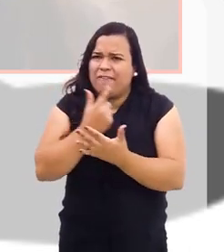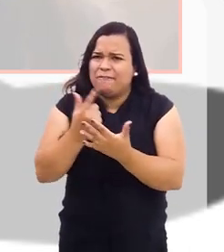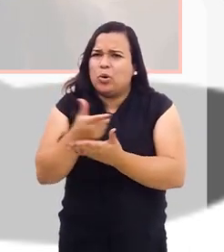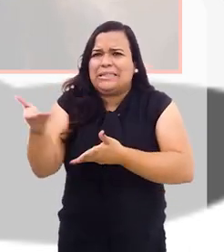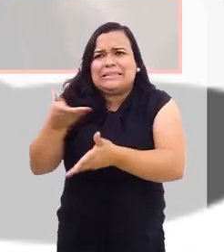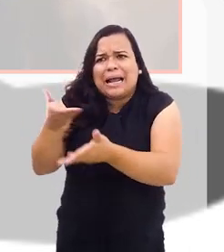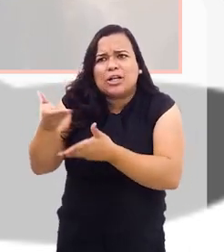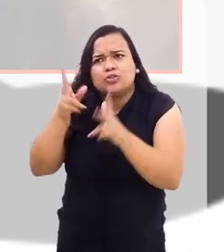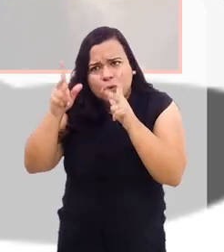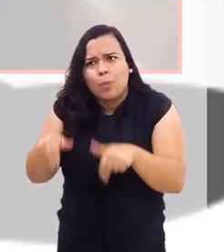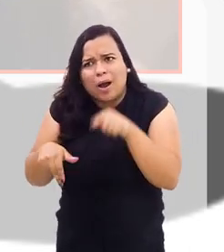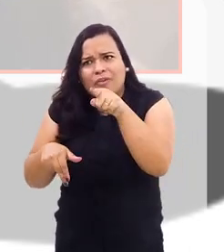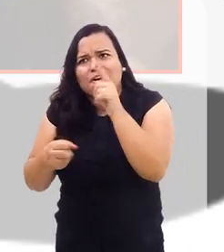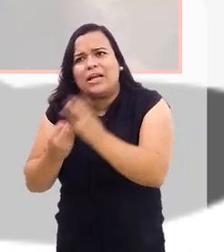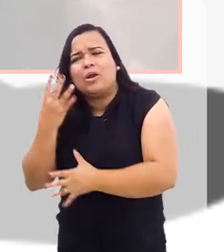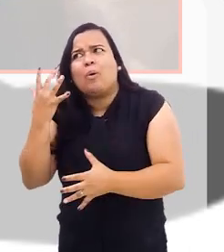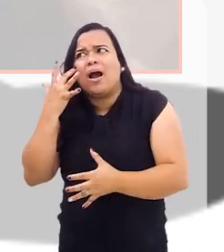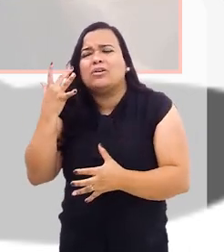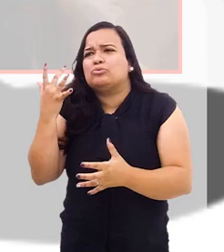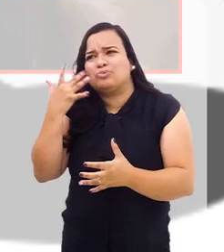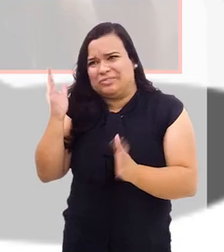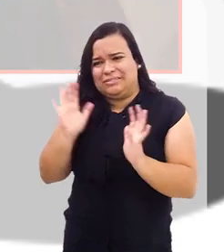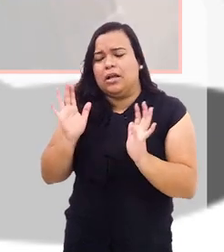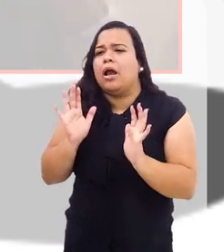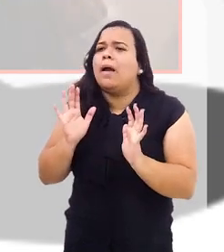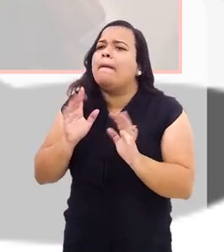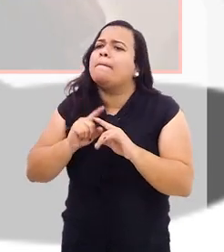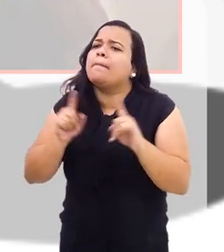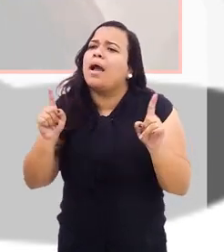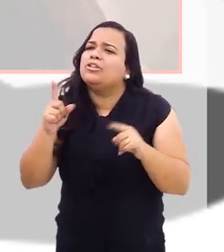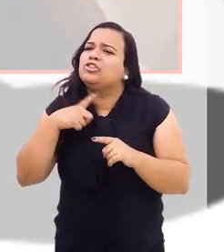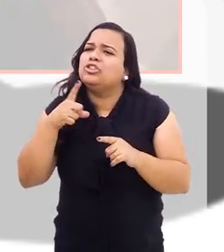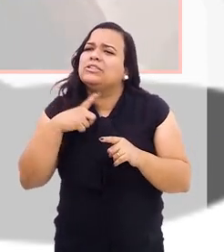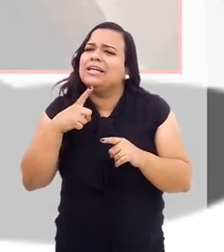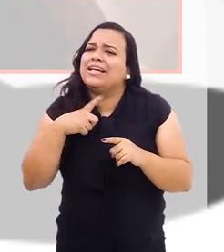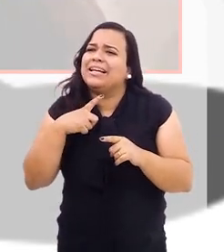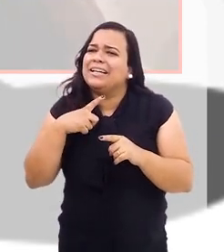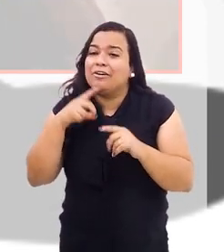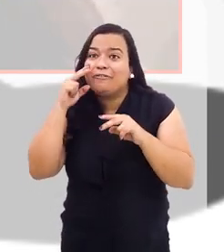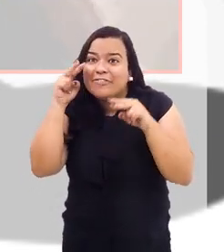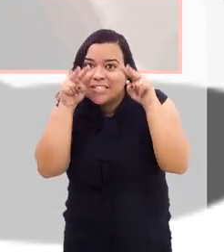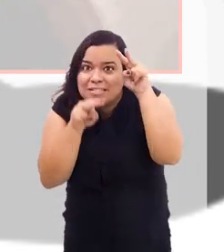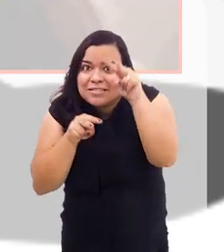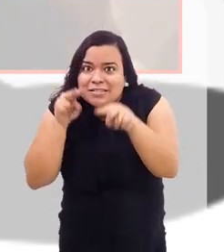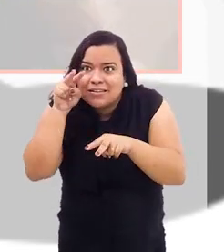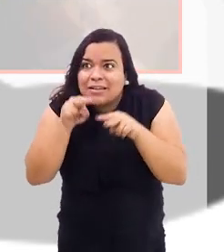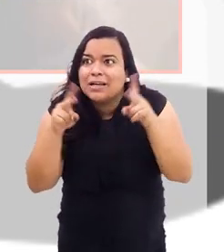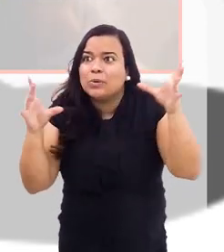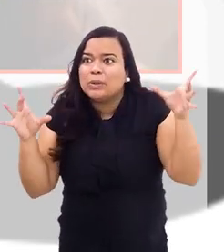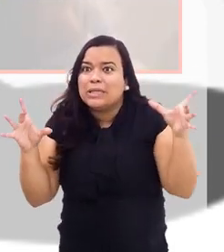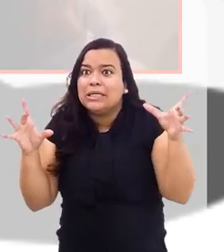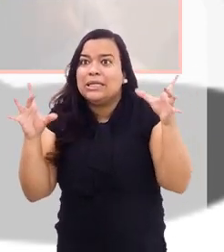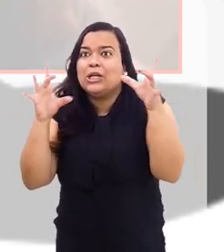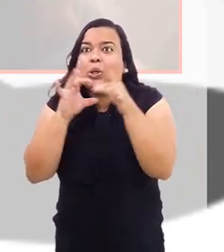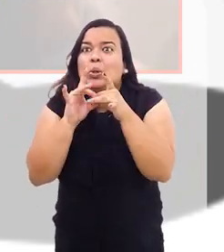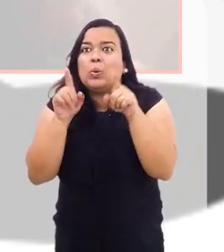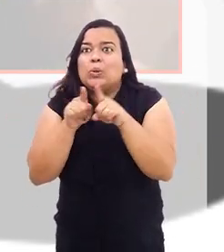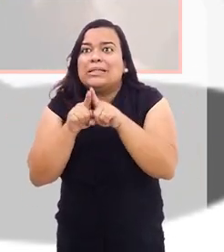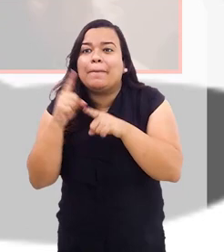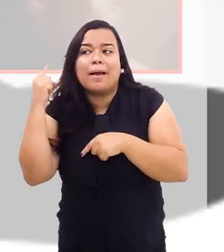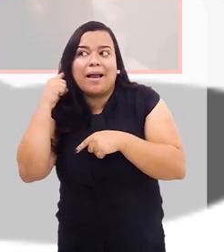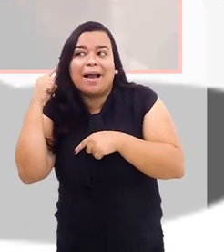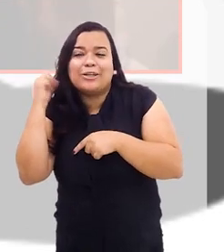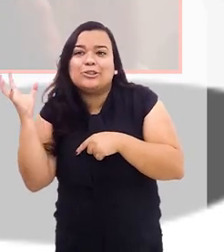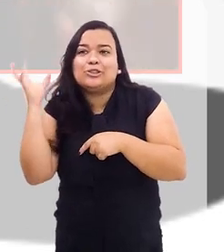interativos da forma como você criou esse, aonde, além do sentido visão, você inclui o